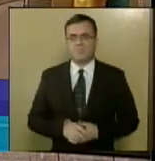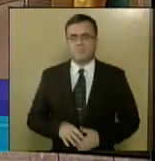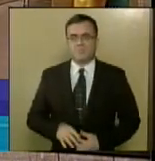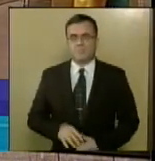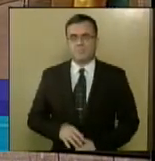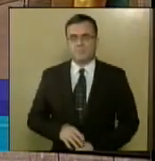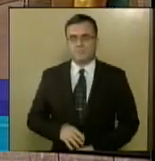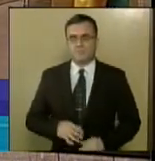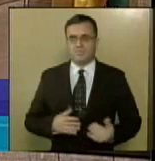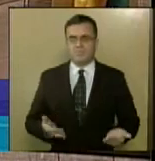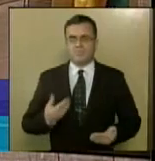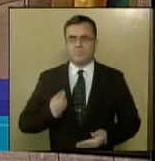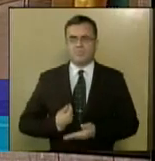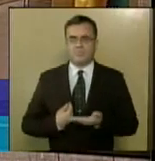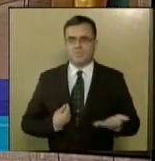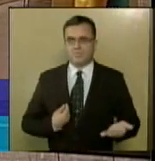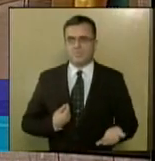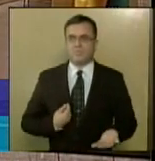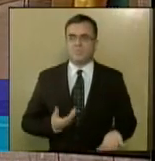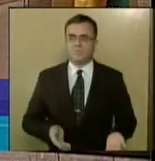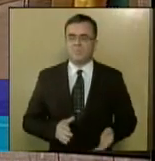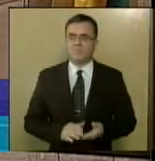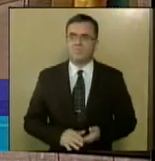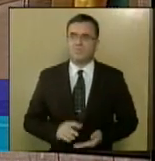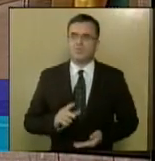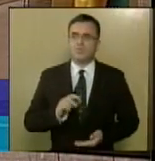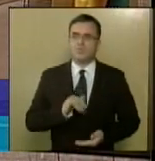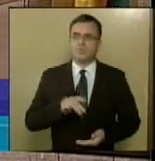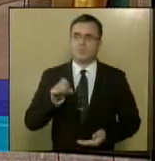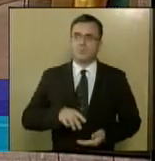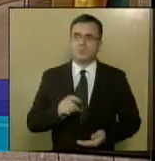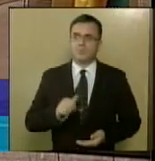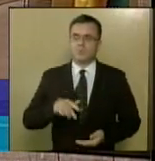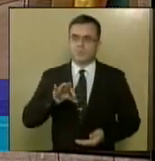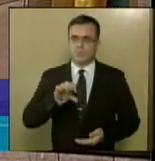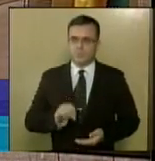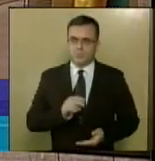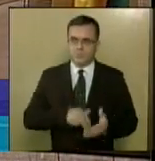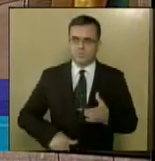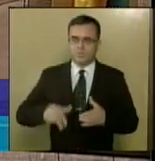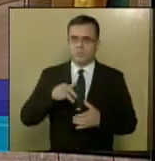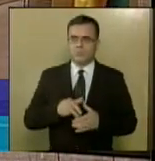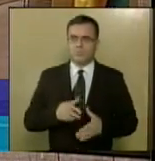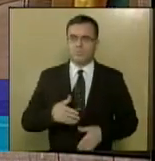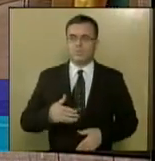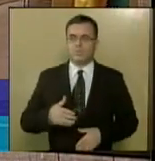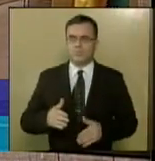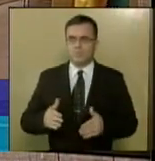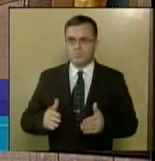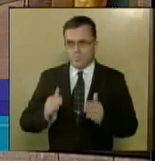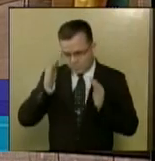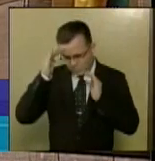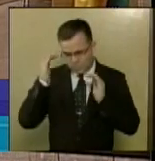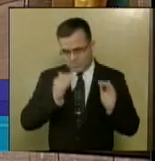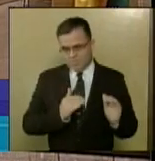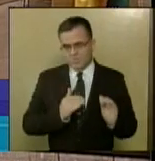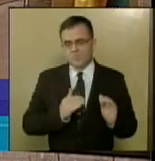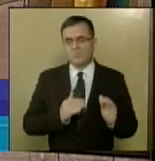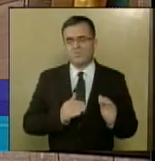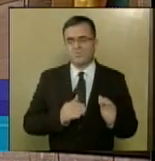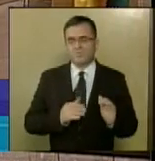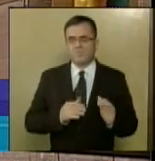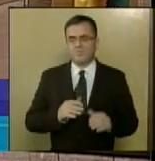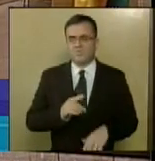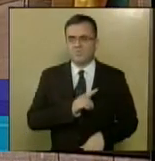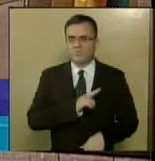Estava presente na galeria das autoridades o senhor José Roberto dos Santos, que compareceu a este poder em atendimento ao requerimento da deputada Gorete Reis,